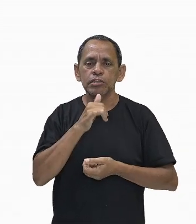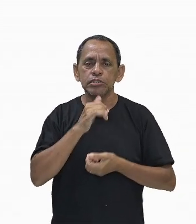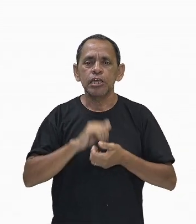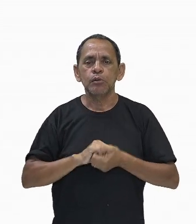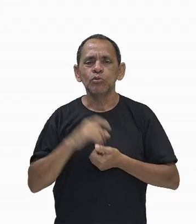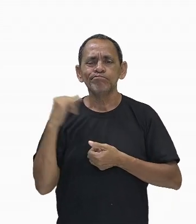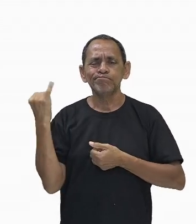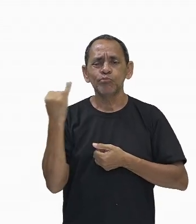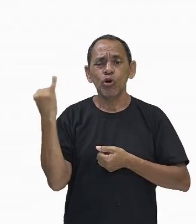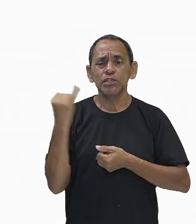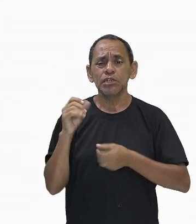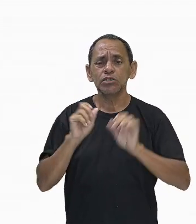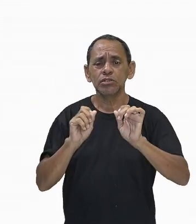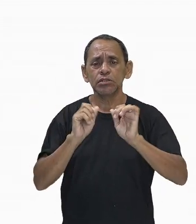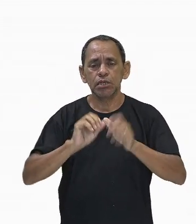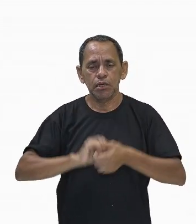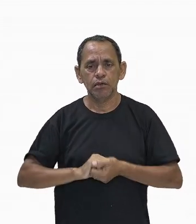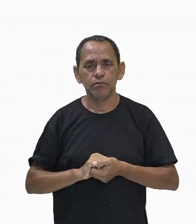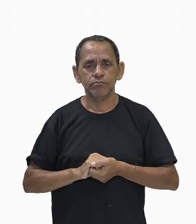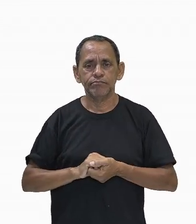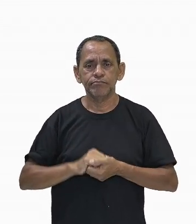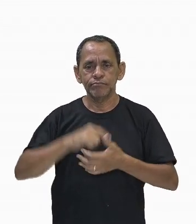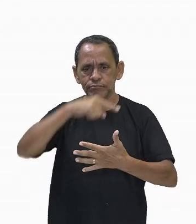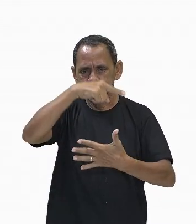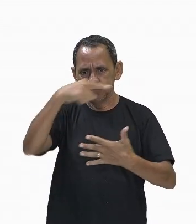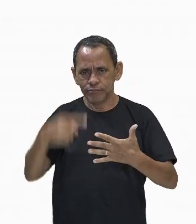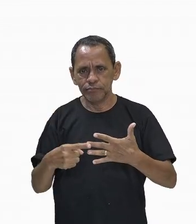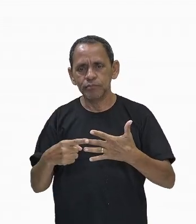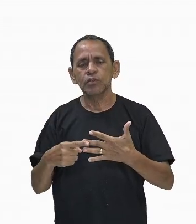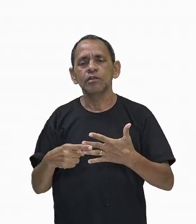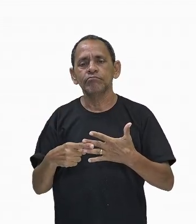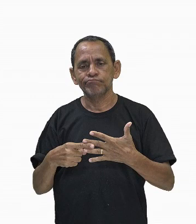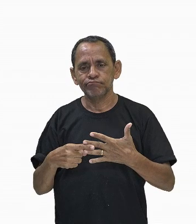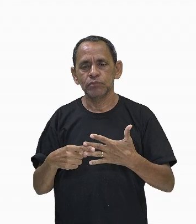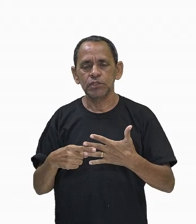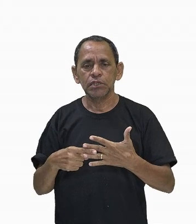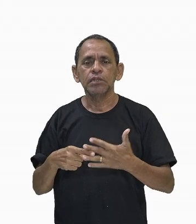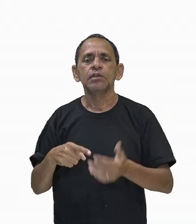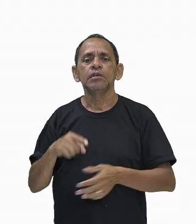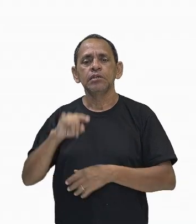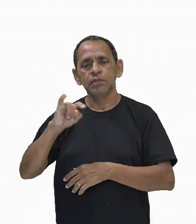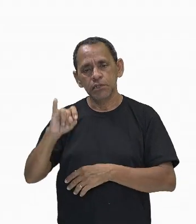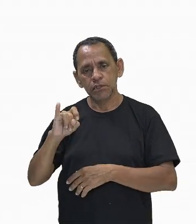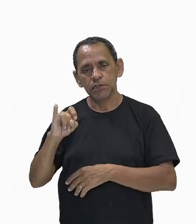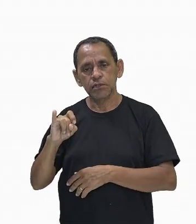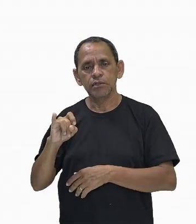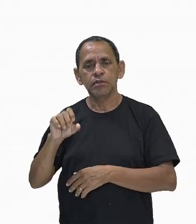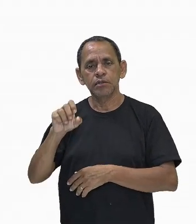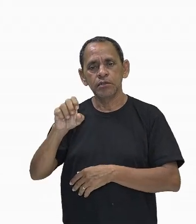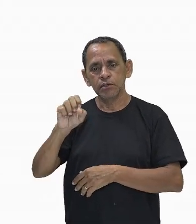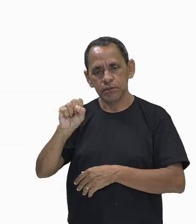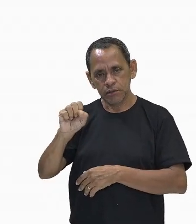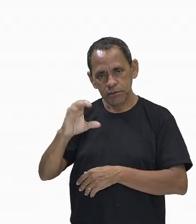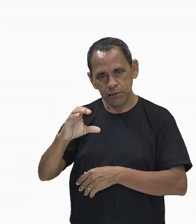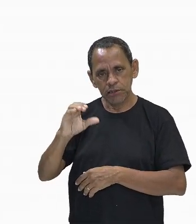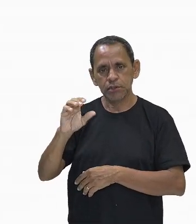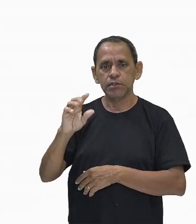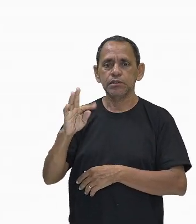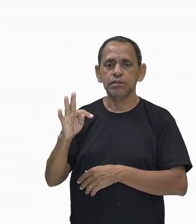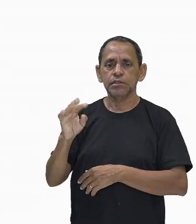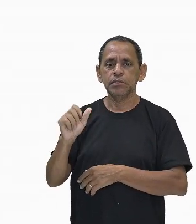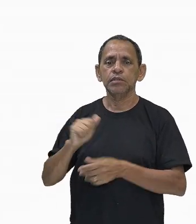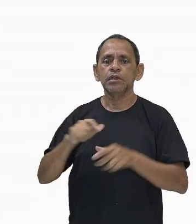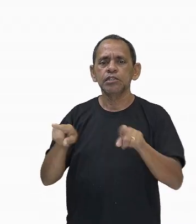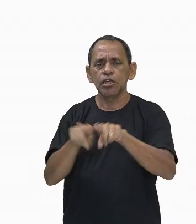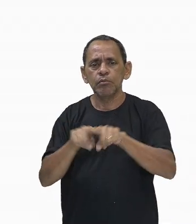importante, que é uma ICT, uma infecção sexualmente transmissível, conhecida como AIDS, a